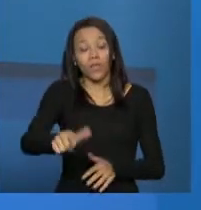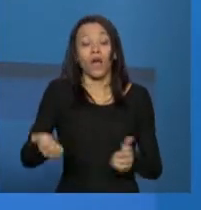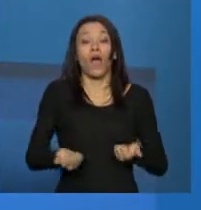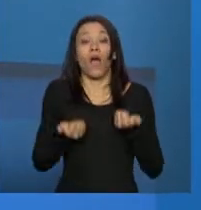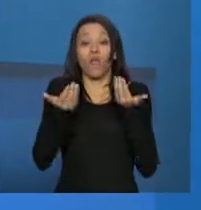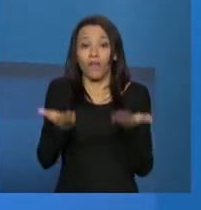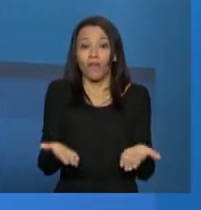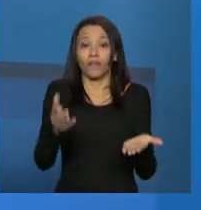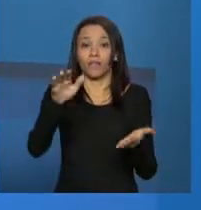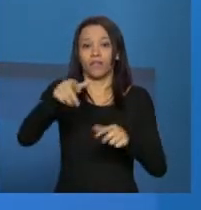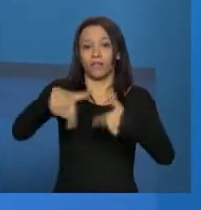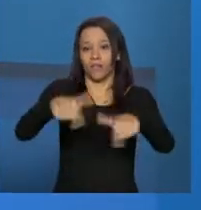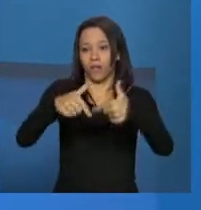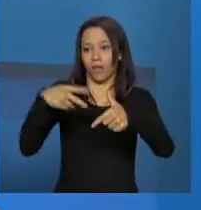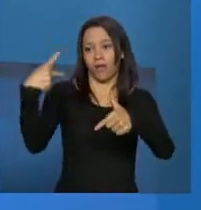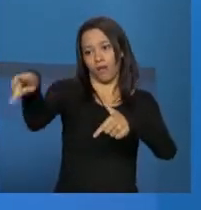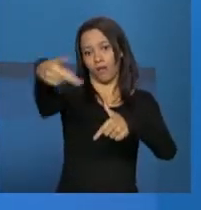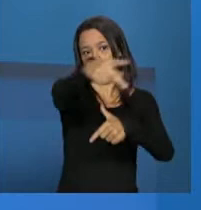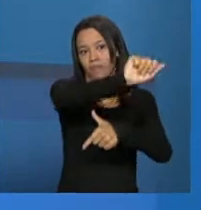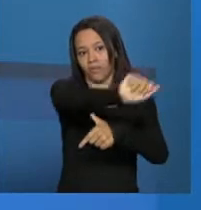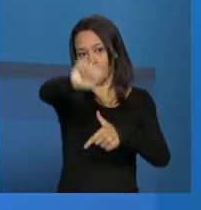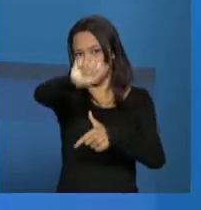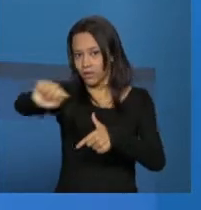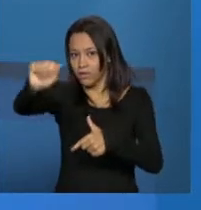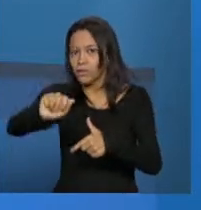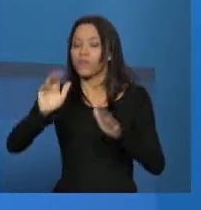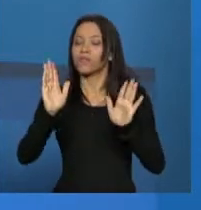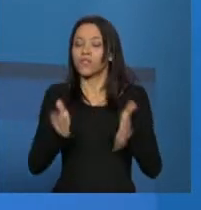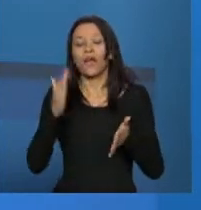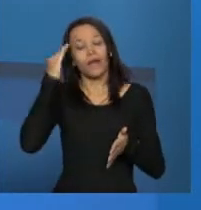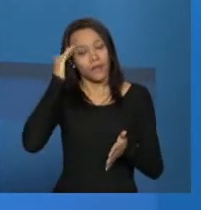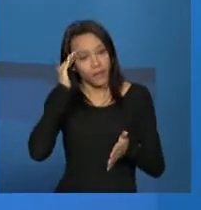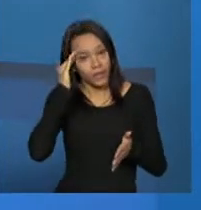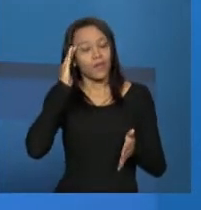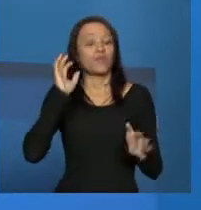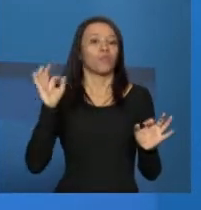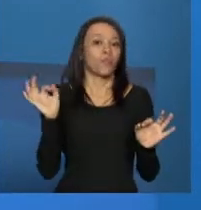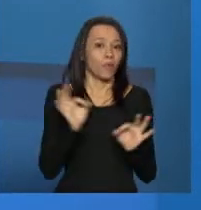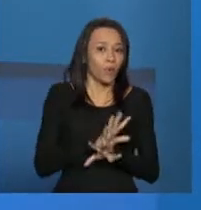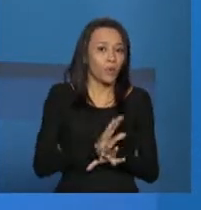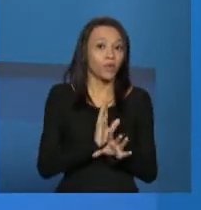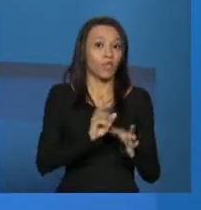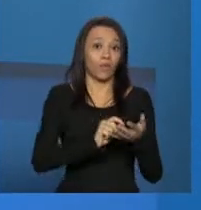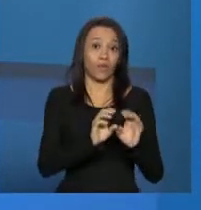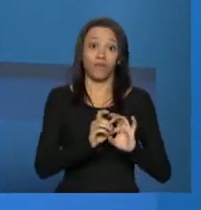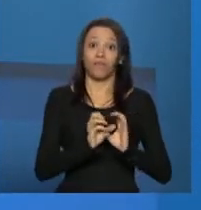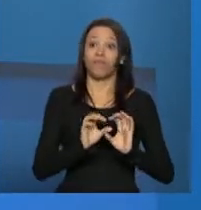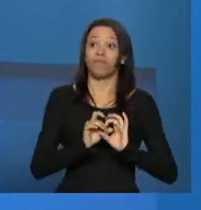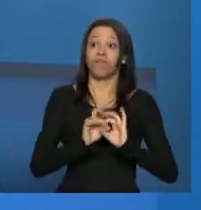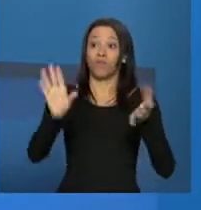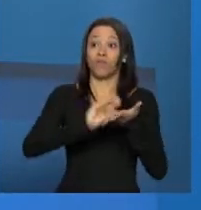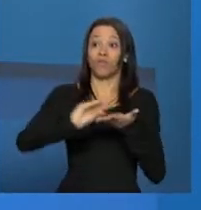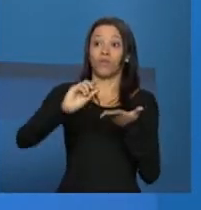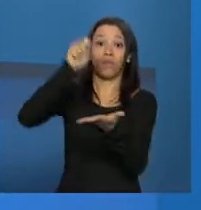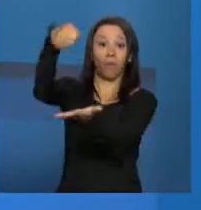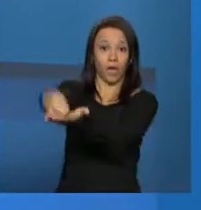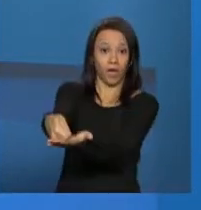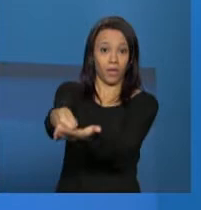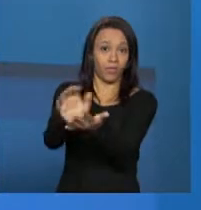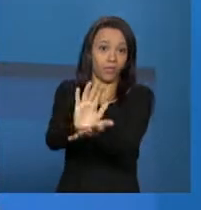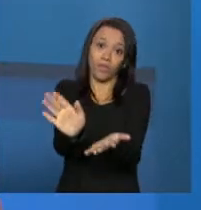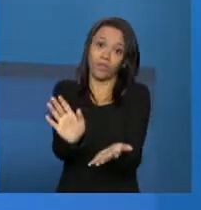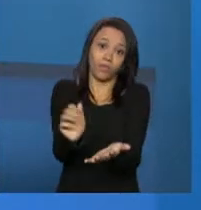se ele inseriu e ele finalizou, a gente já entendeu que aquele cadastro está pronto, já foi liberado para pagamento, então não é mais possível alterar.